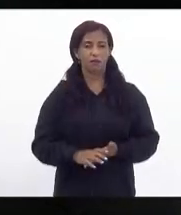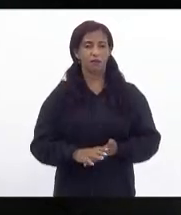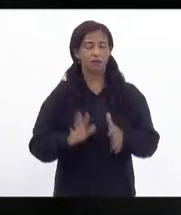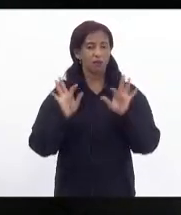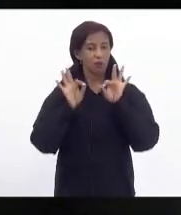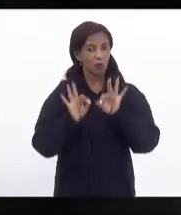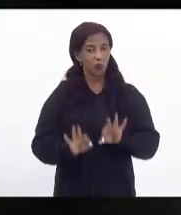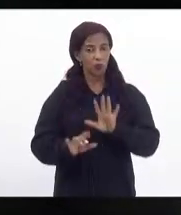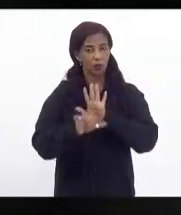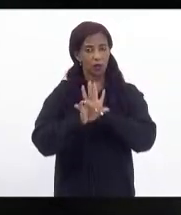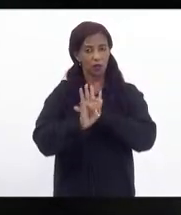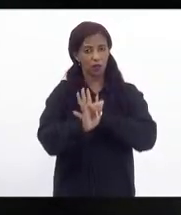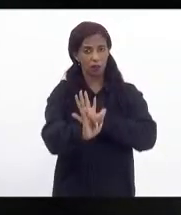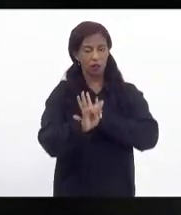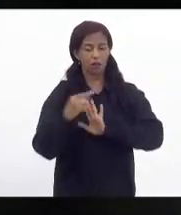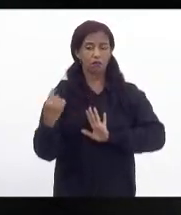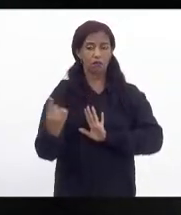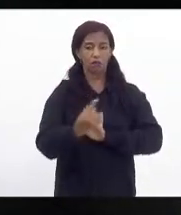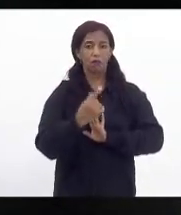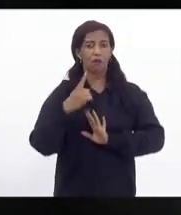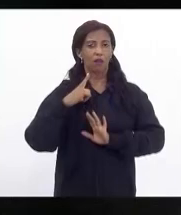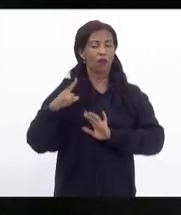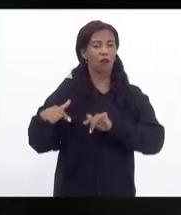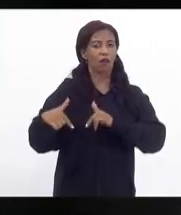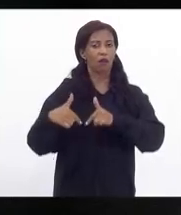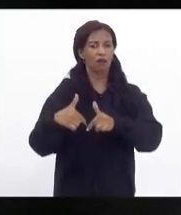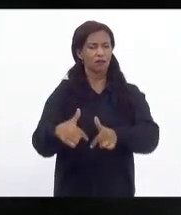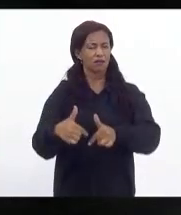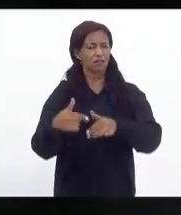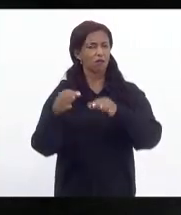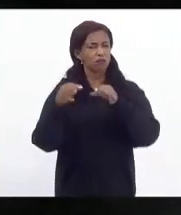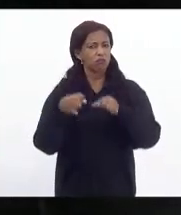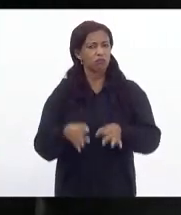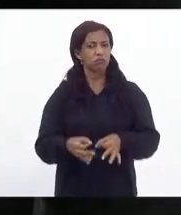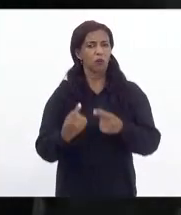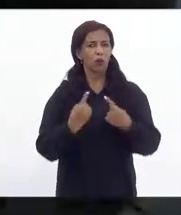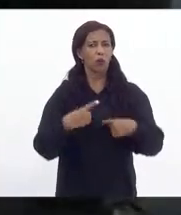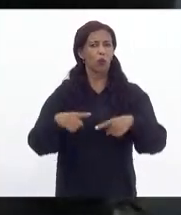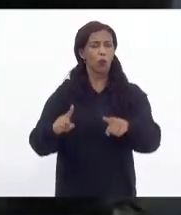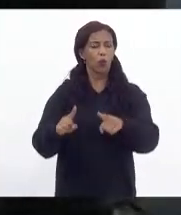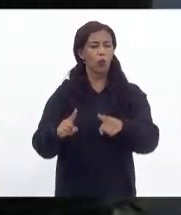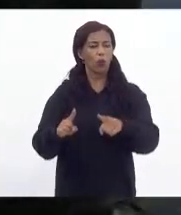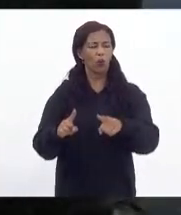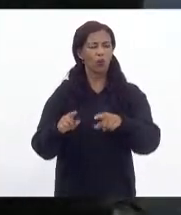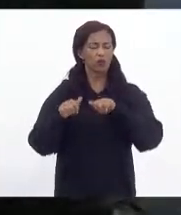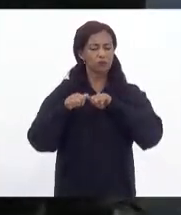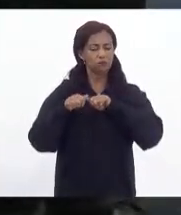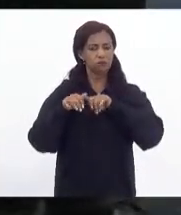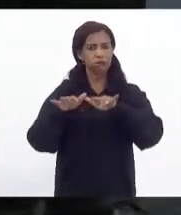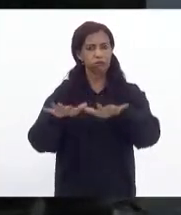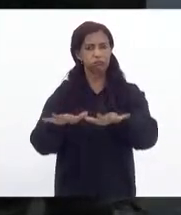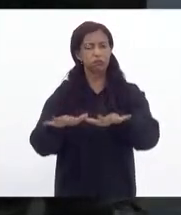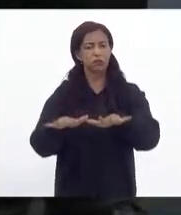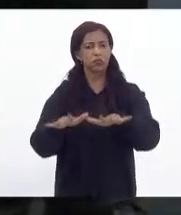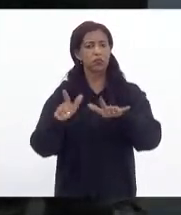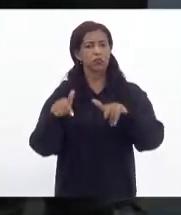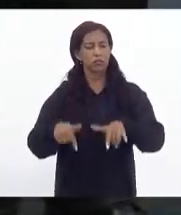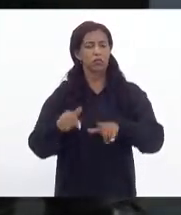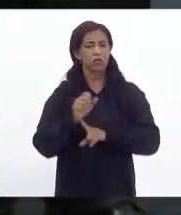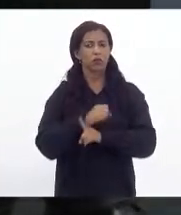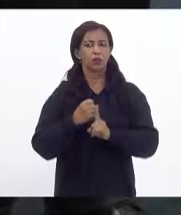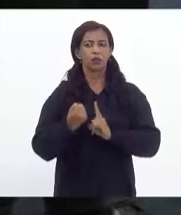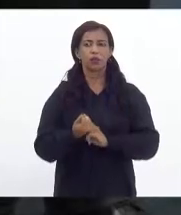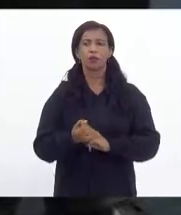certeza a lei para que a gente tenha uma ação efetiva contra essa chaga ainda na nossa